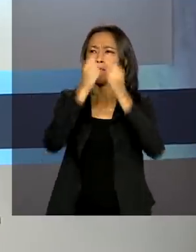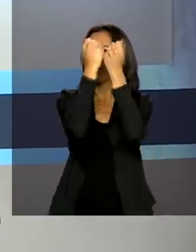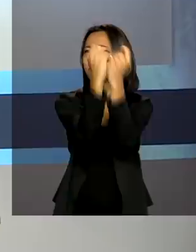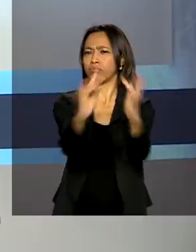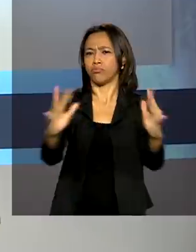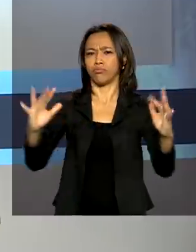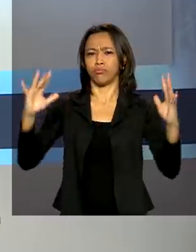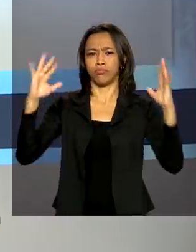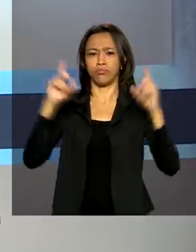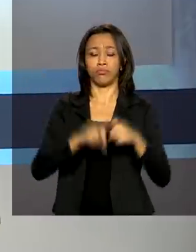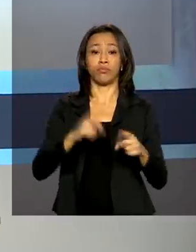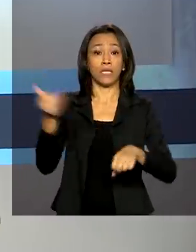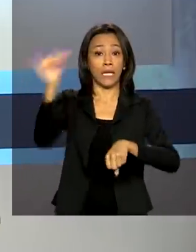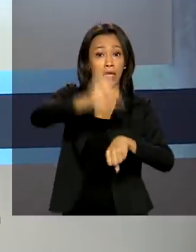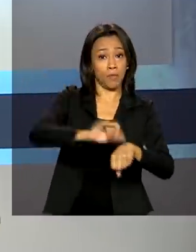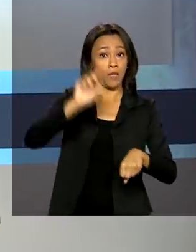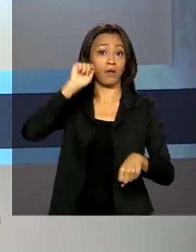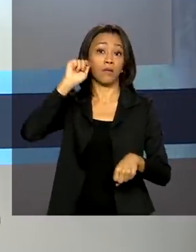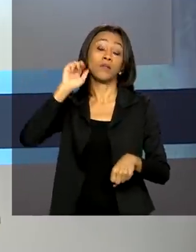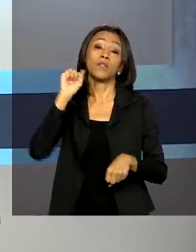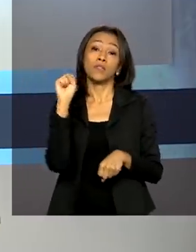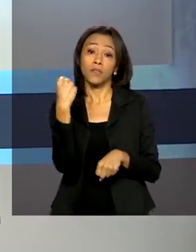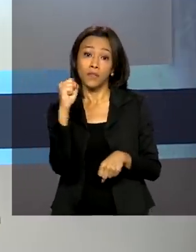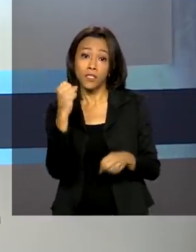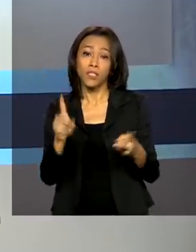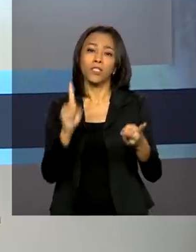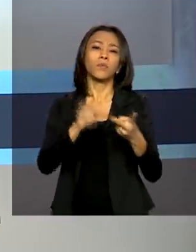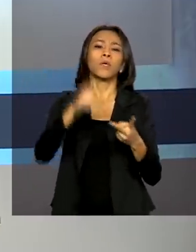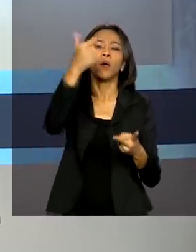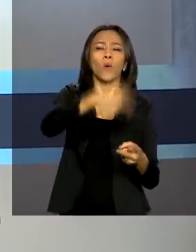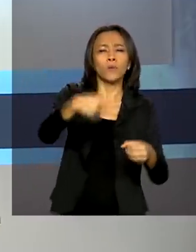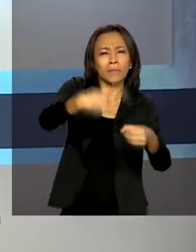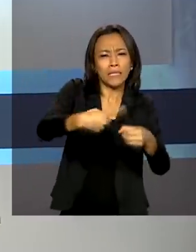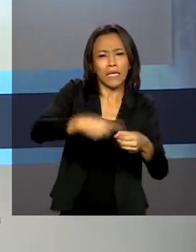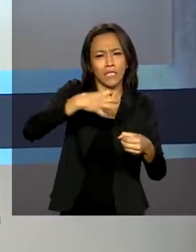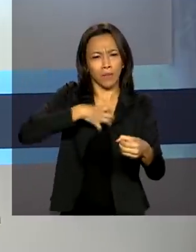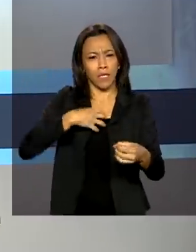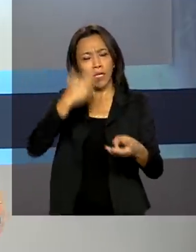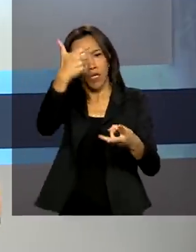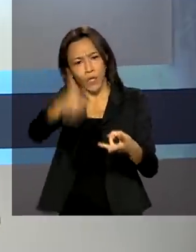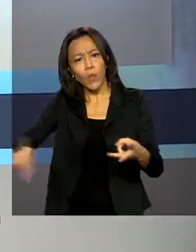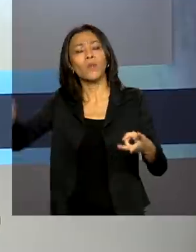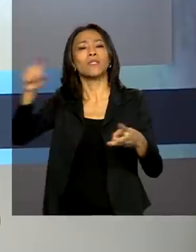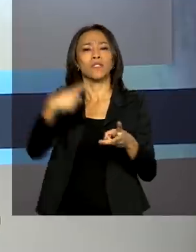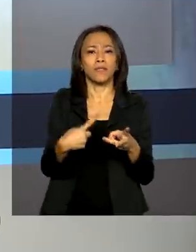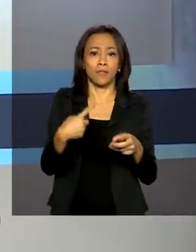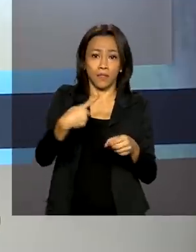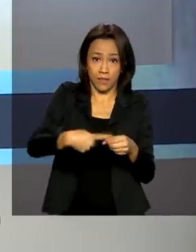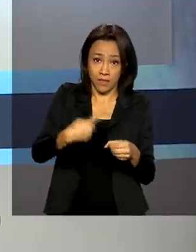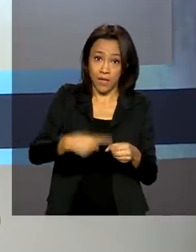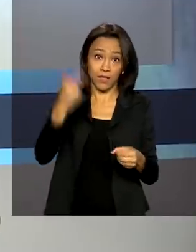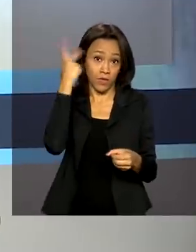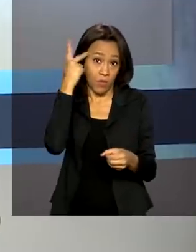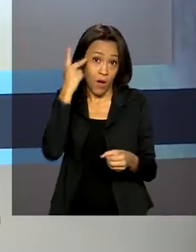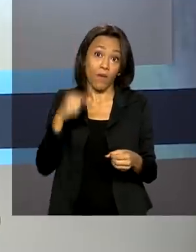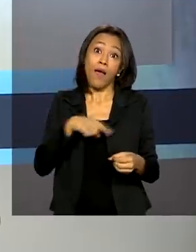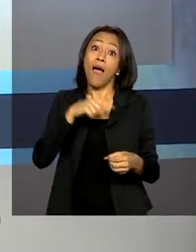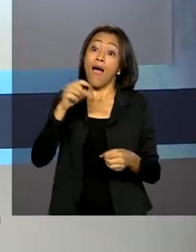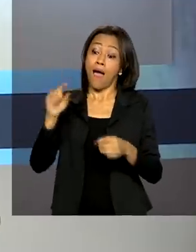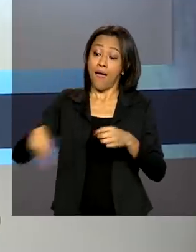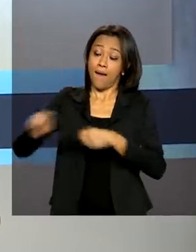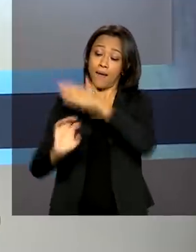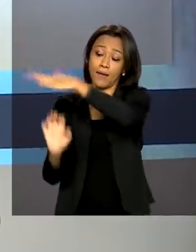cidades de Aracaju, em Sergipe, Feira de Santana, na Bahia e Franco da Rocha, em São Paulo. As empresas ganhadoras devem realizar